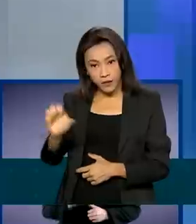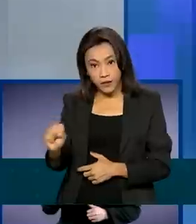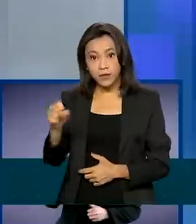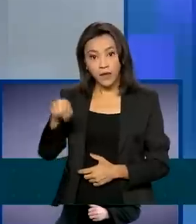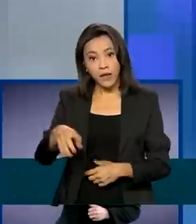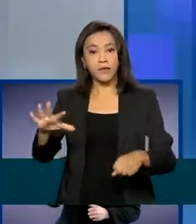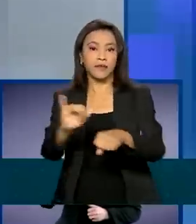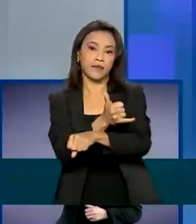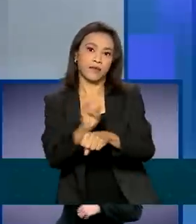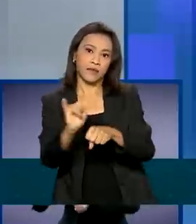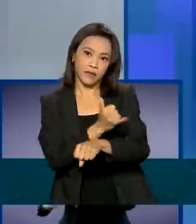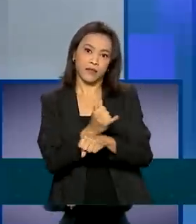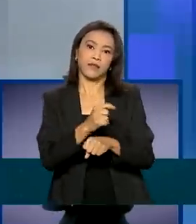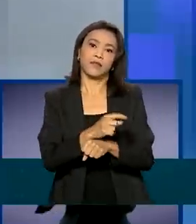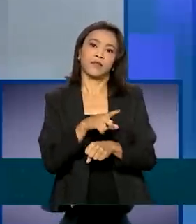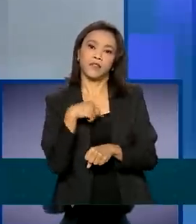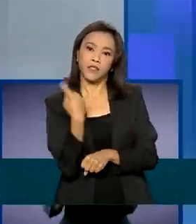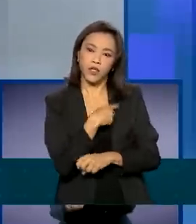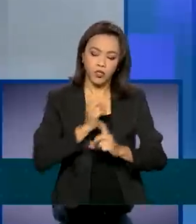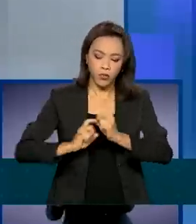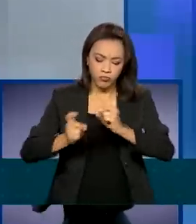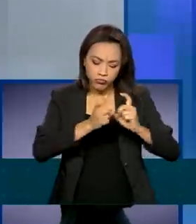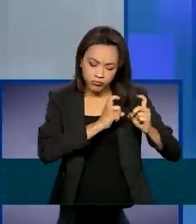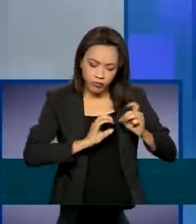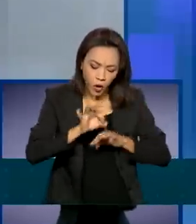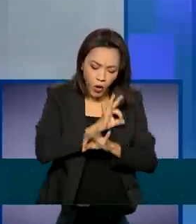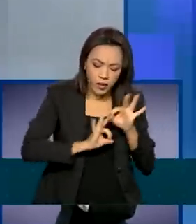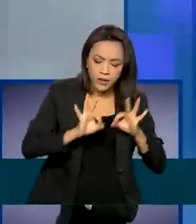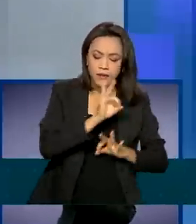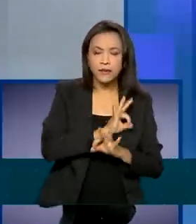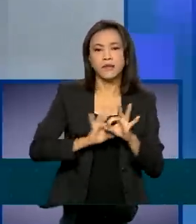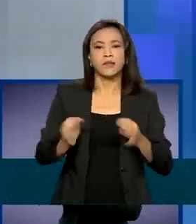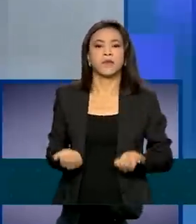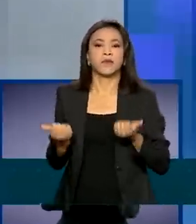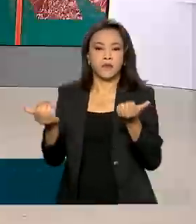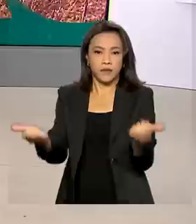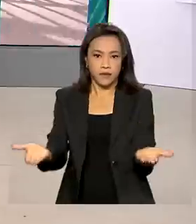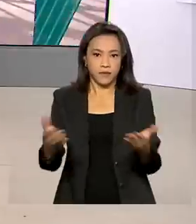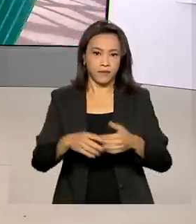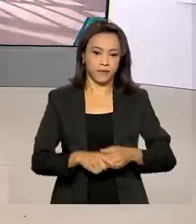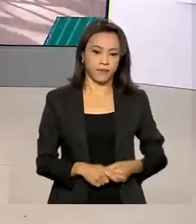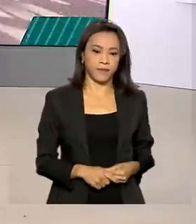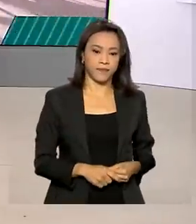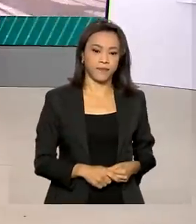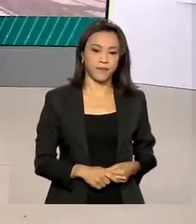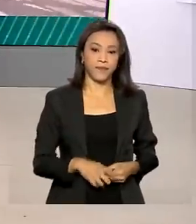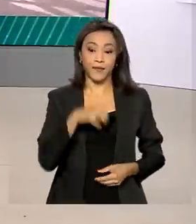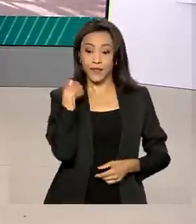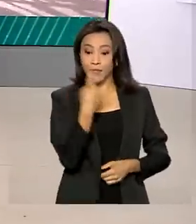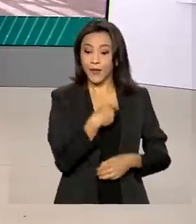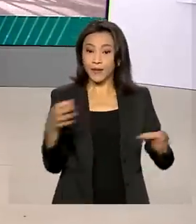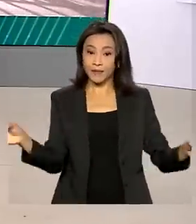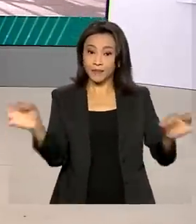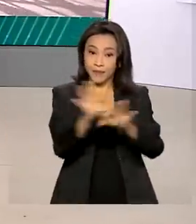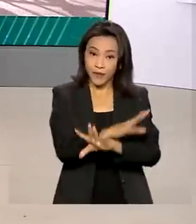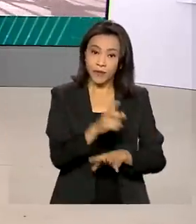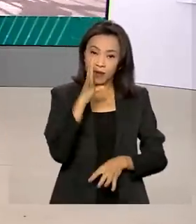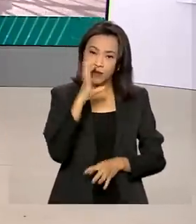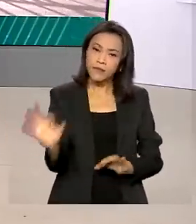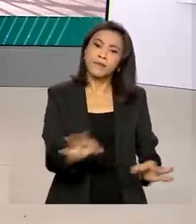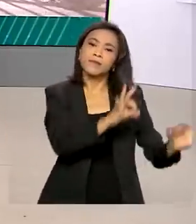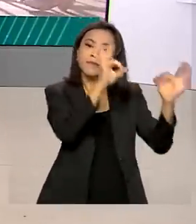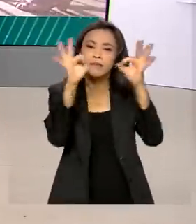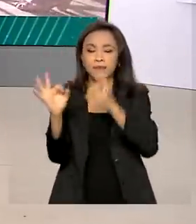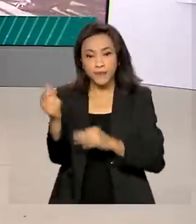estratégia que está por trás da formação da nossa carteira de ativos ambientais. A gente fica por aqui para rever as